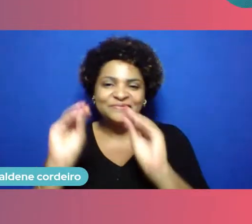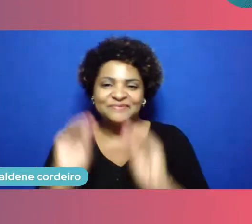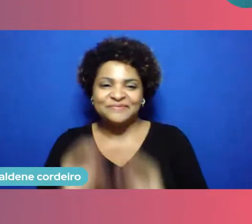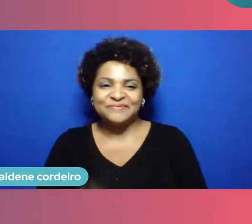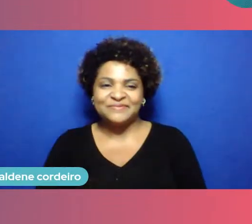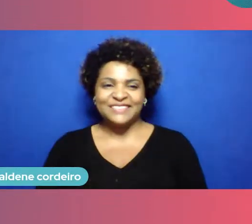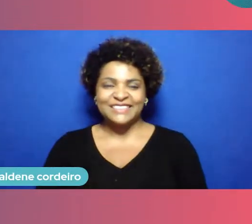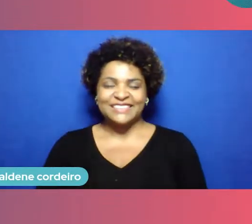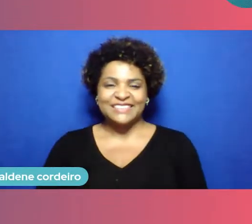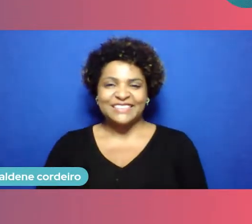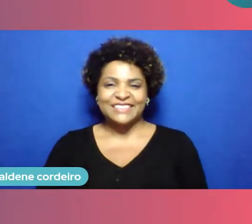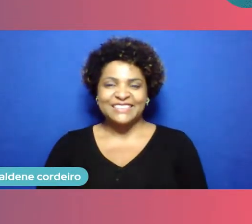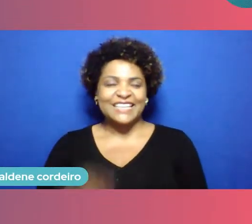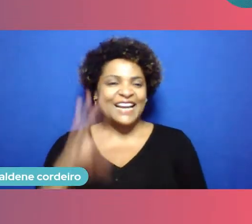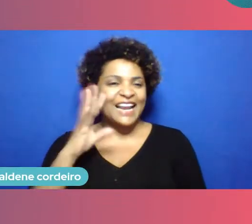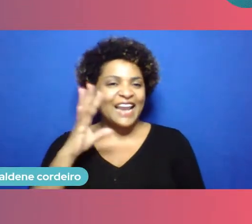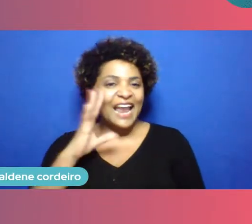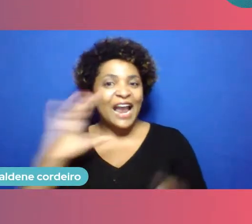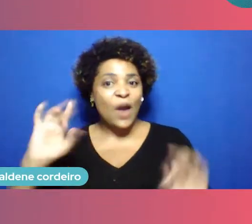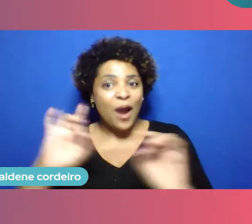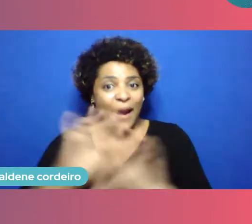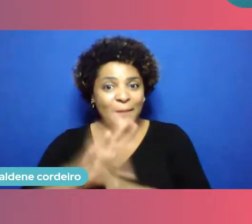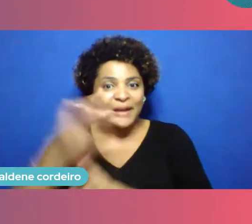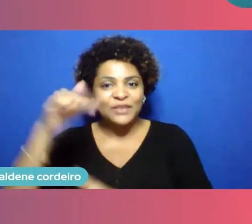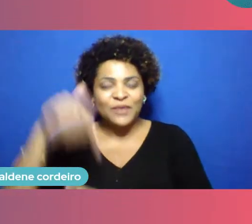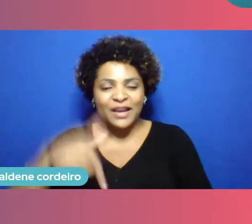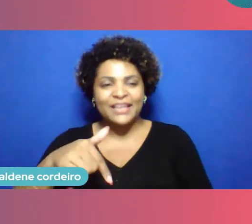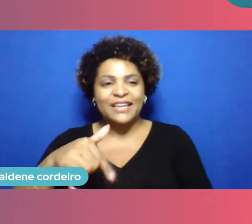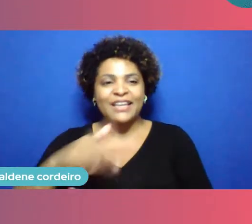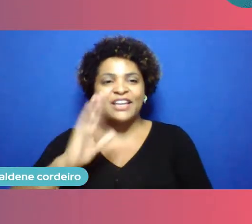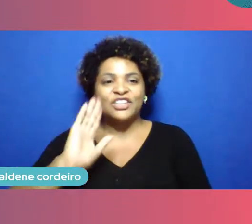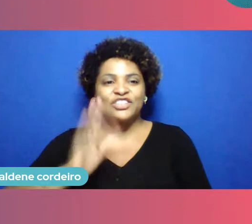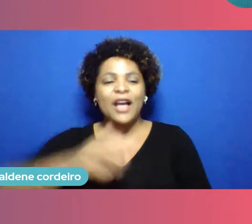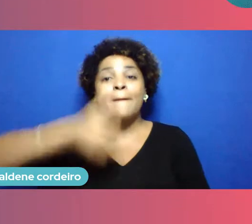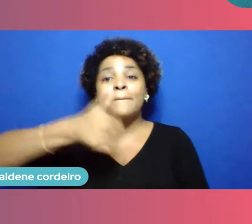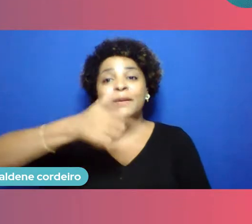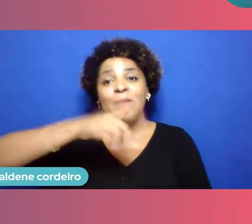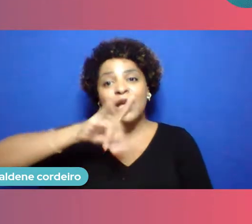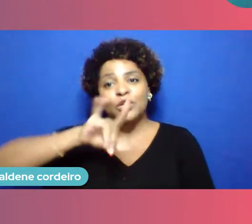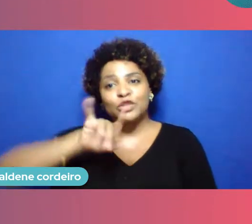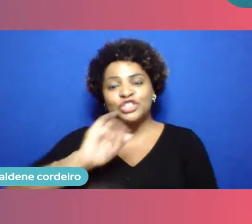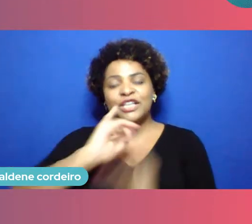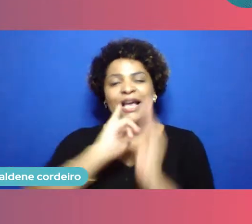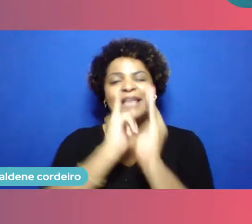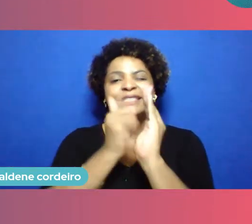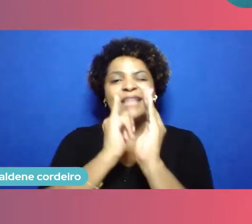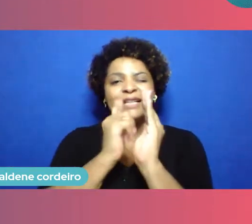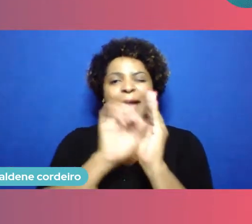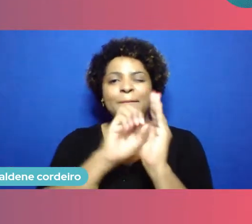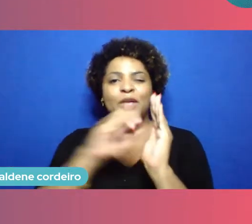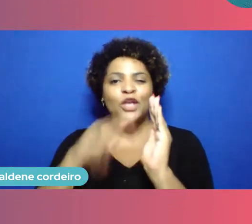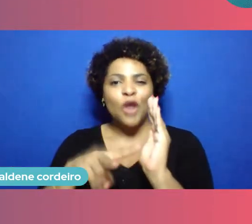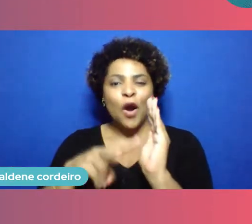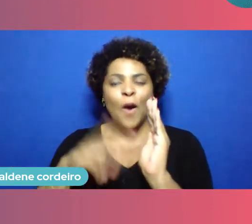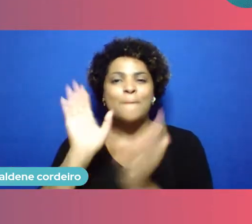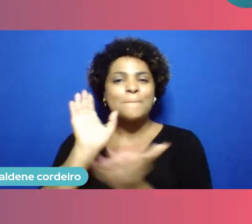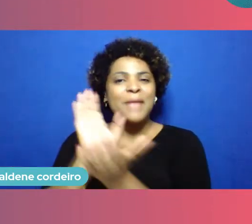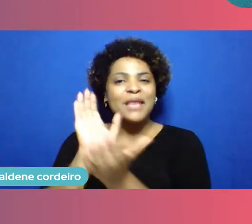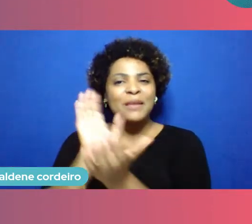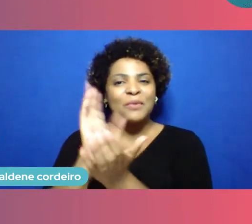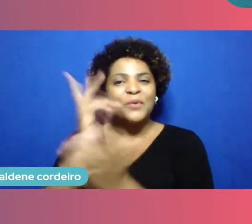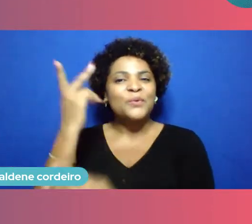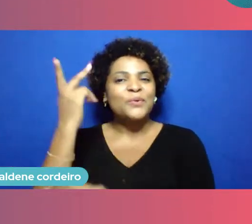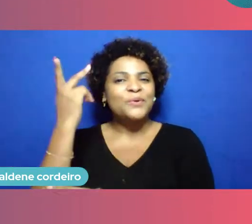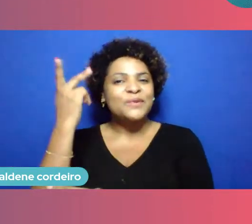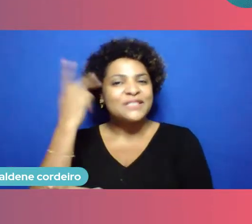legal gente encerrando aqui a gente está acabando o primeiro dia do Startup Pernambuco São Paulo conseguimos conhecer um pouquinho mais de Pernambuco conhecemos uma